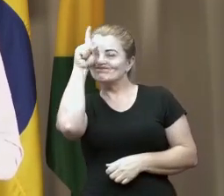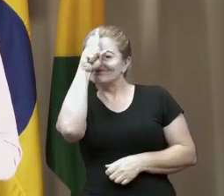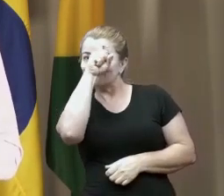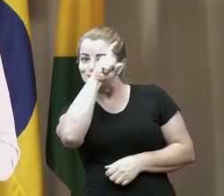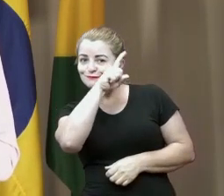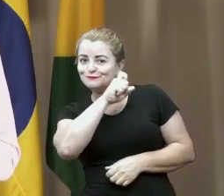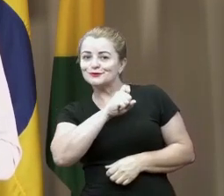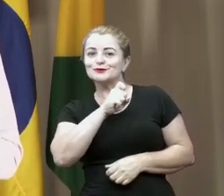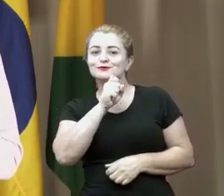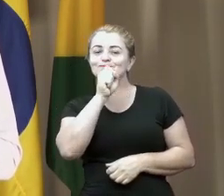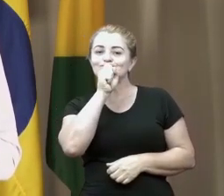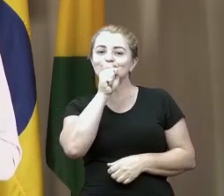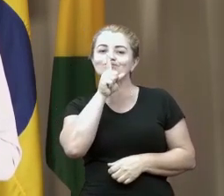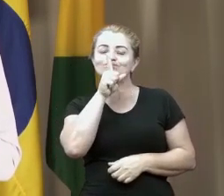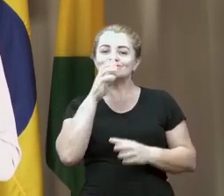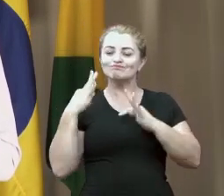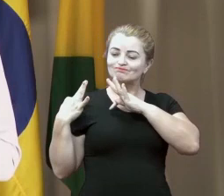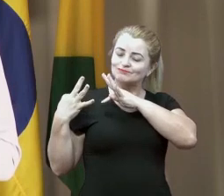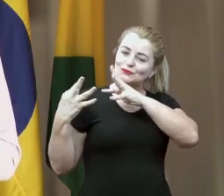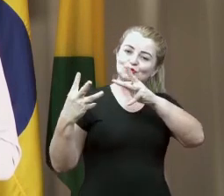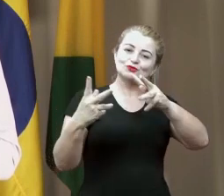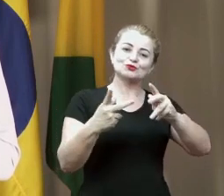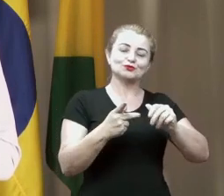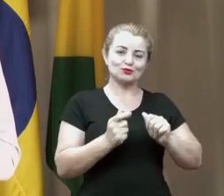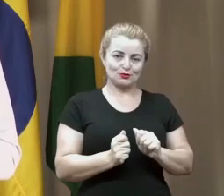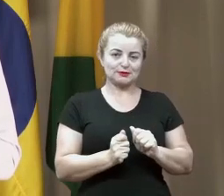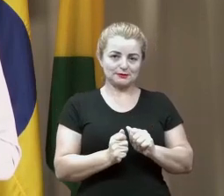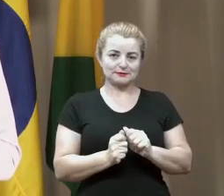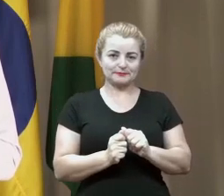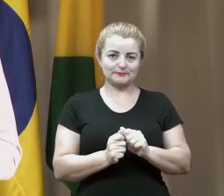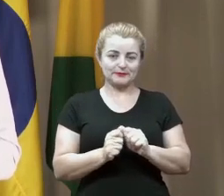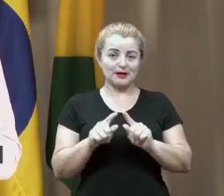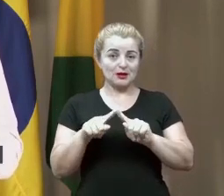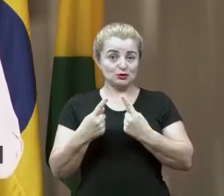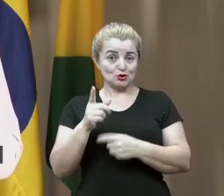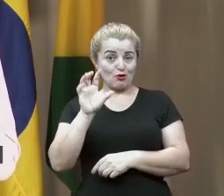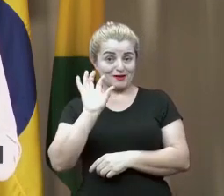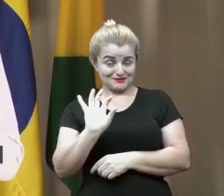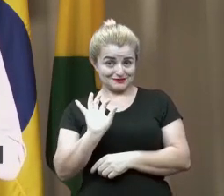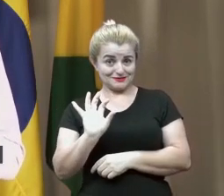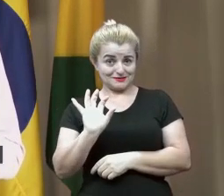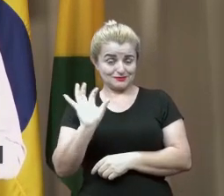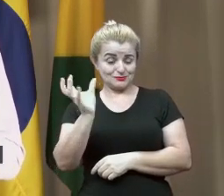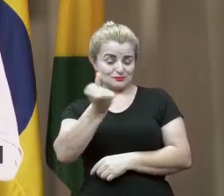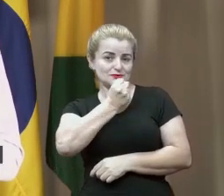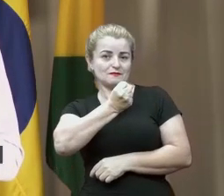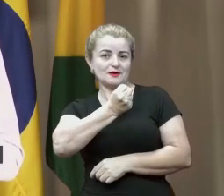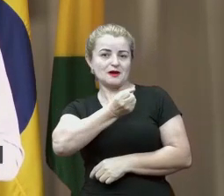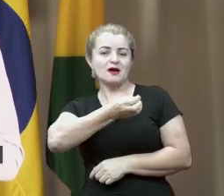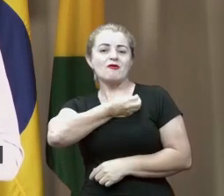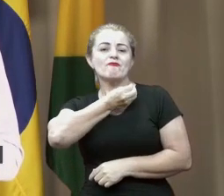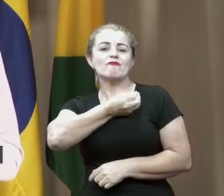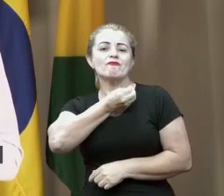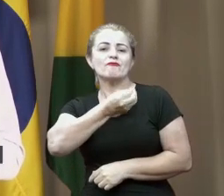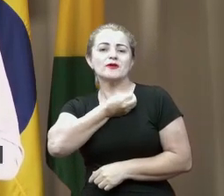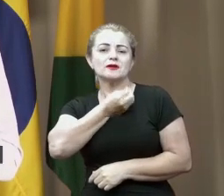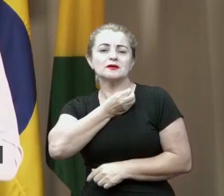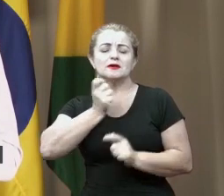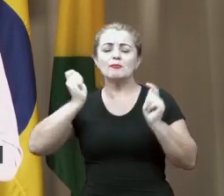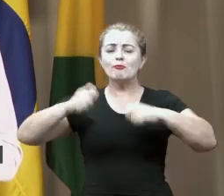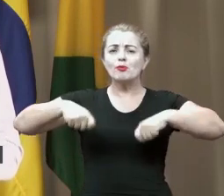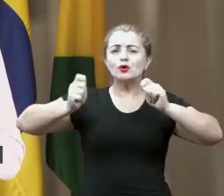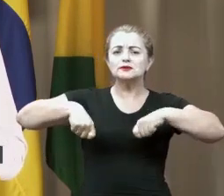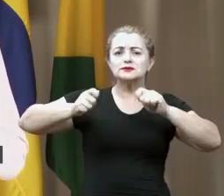situação difícil, um sacrifício para todos nós. Mas só assim vamos salvar vidas,